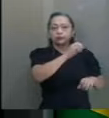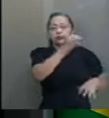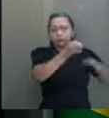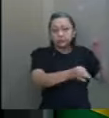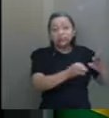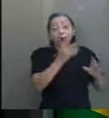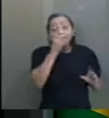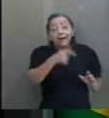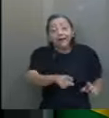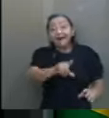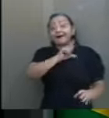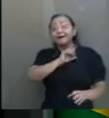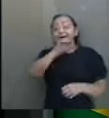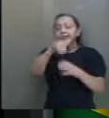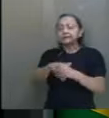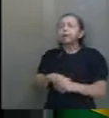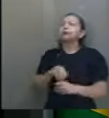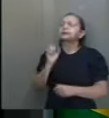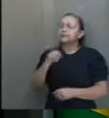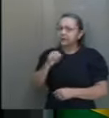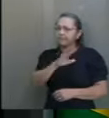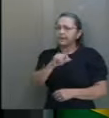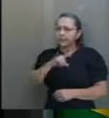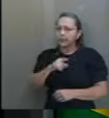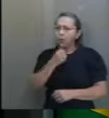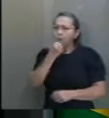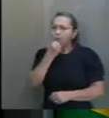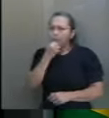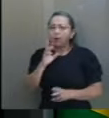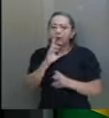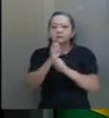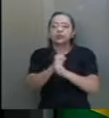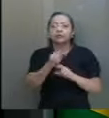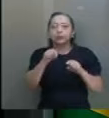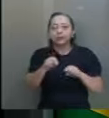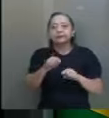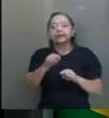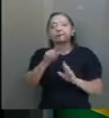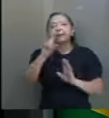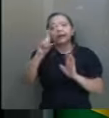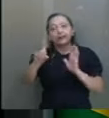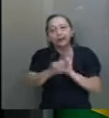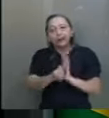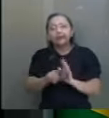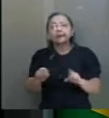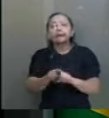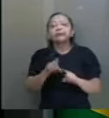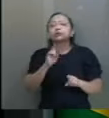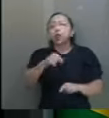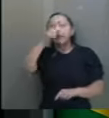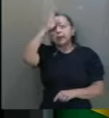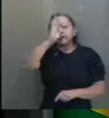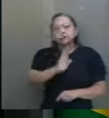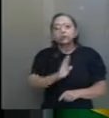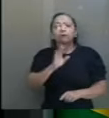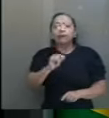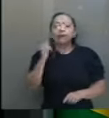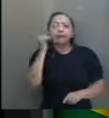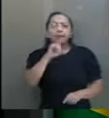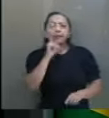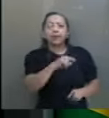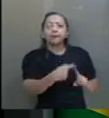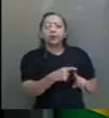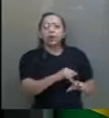eleição, aí sim, a gente vai ter eficácia com relação a essa legislação. E só o Brasil vai ganhar com isso.